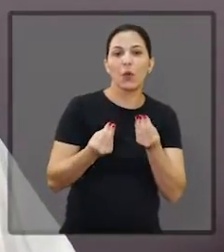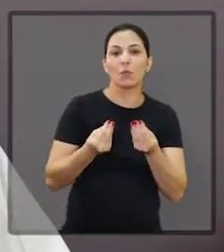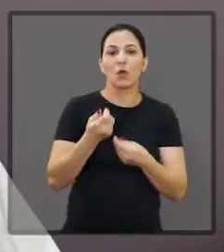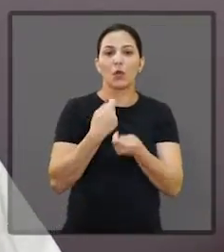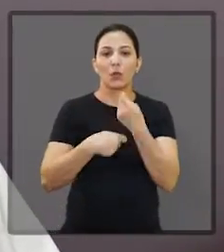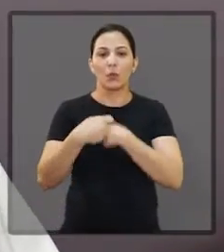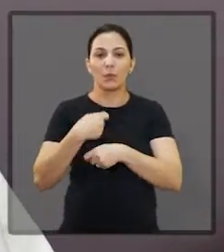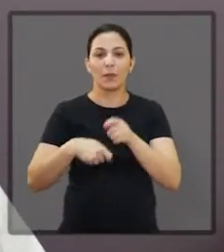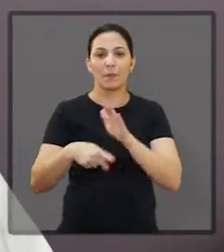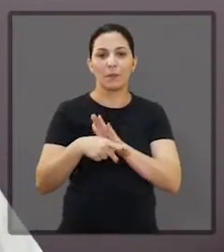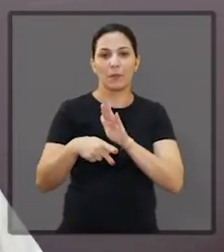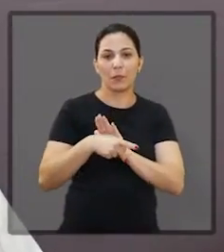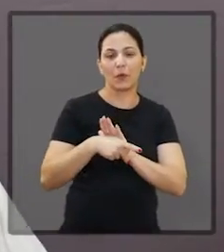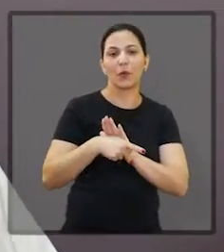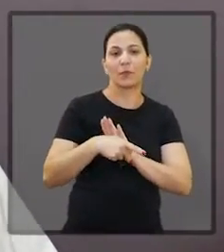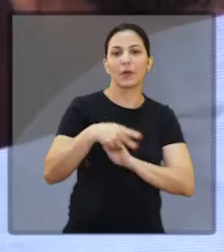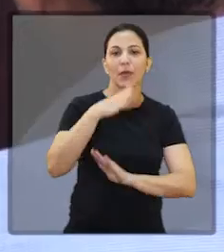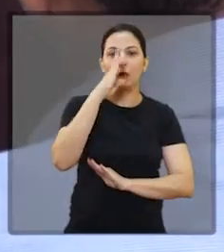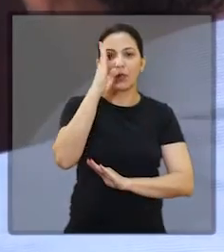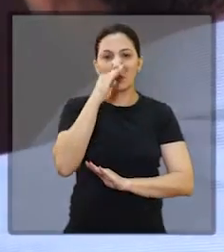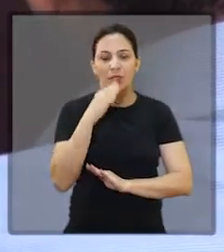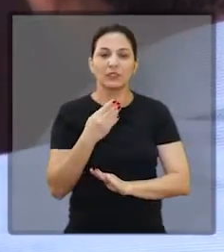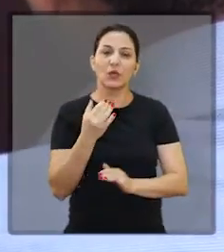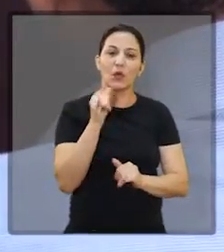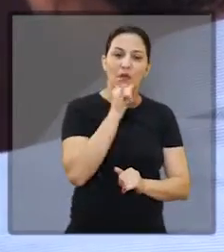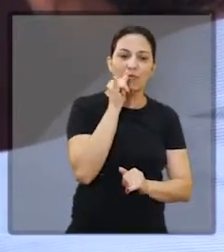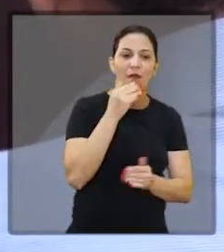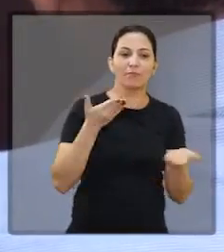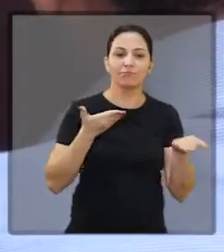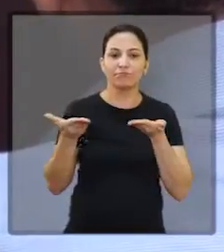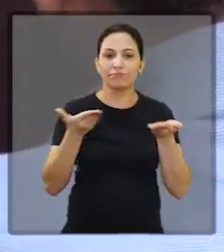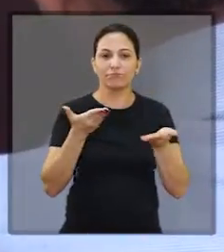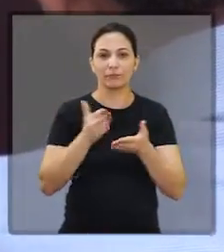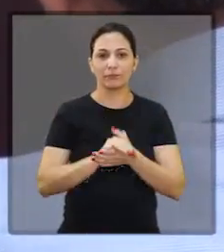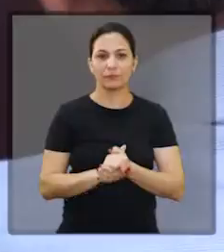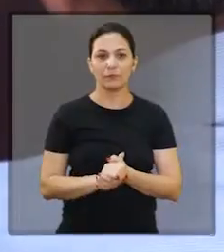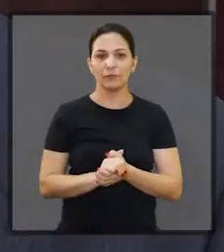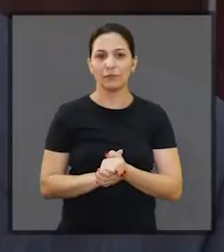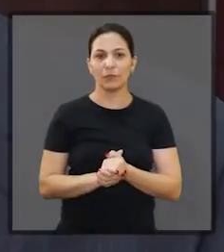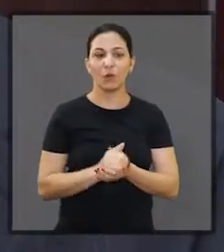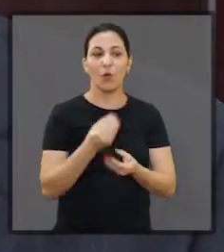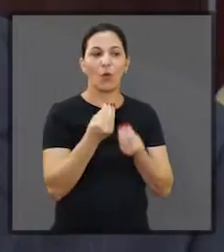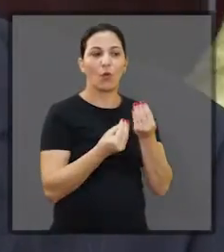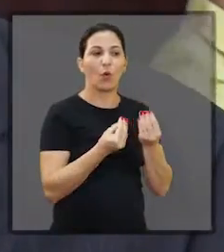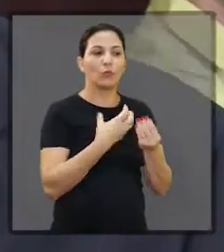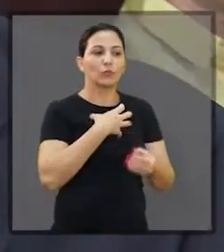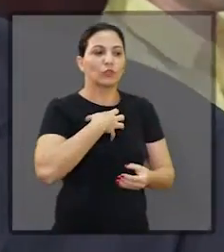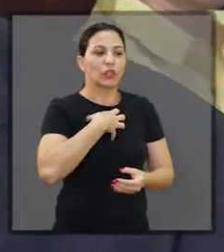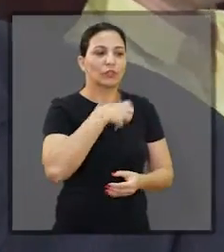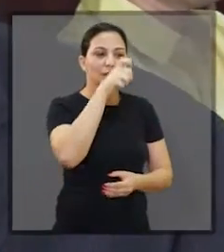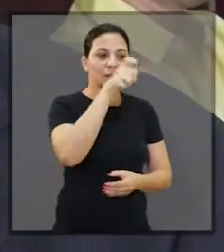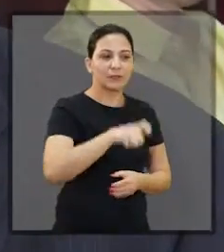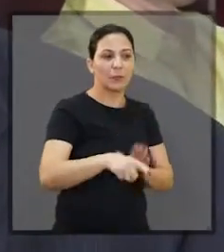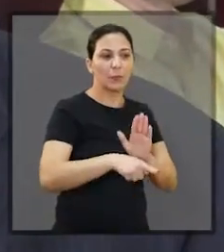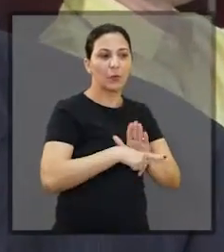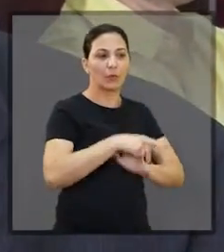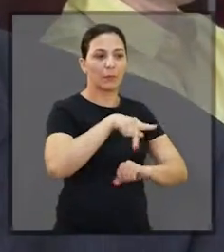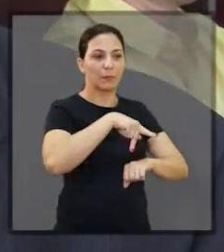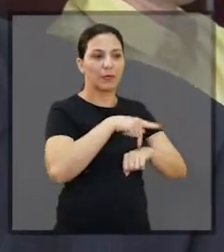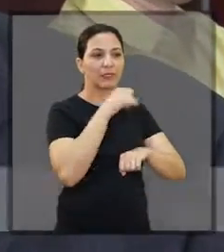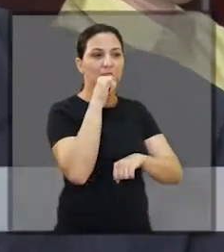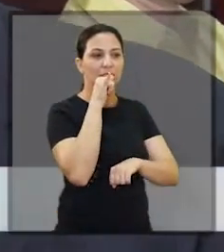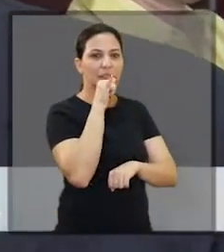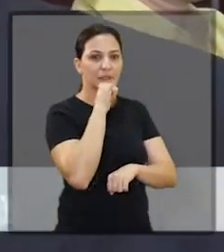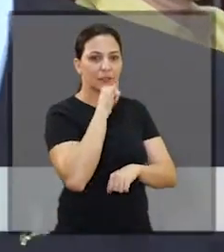duas nações e outros assuntos foram compartilhados na conversa. Como é o espírito de cidadania do italiano?